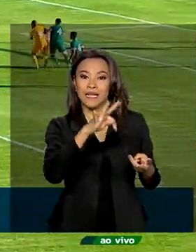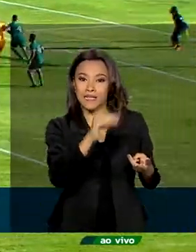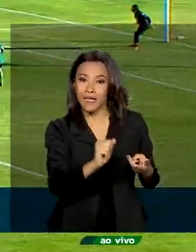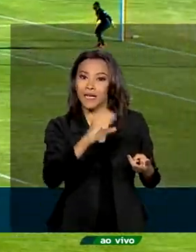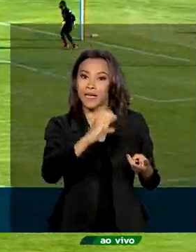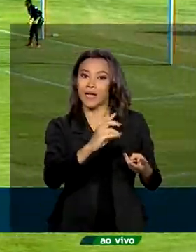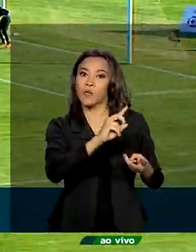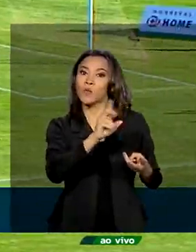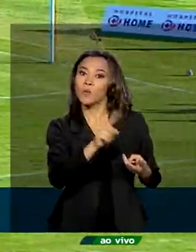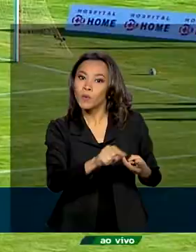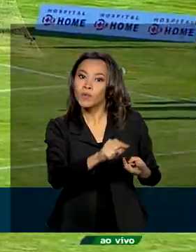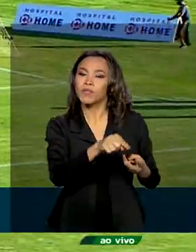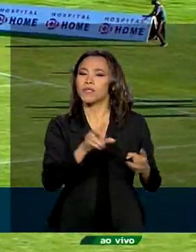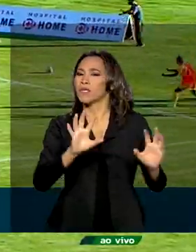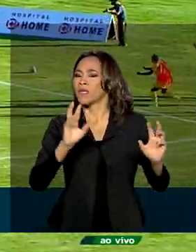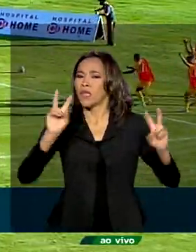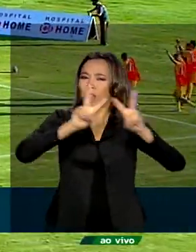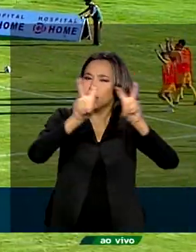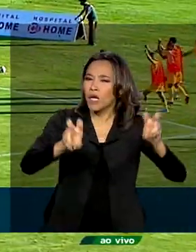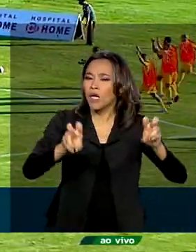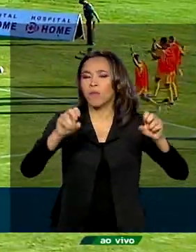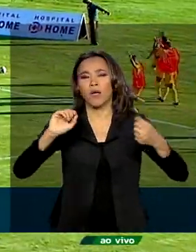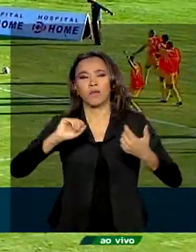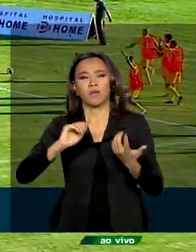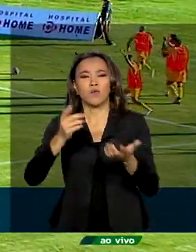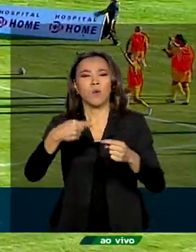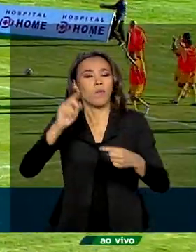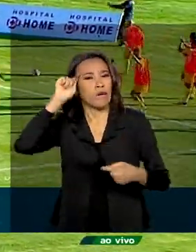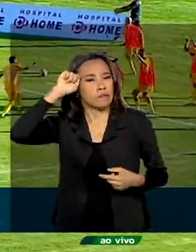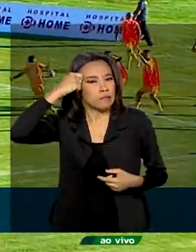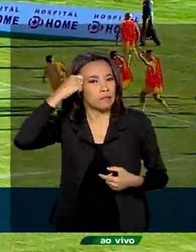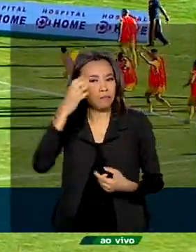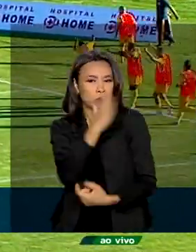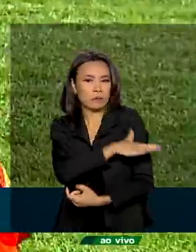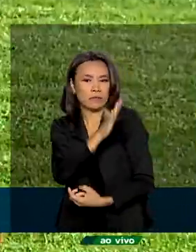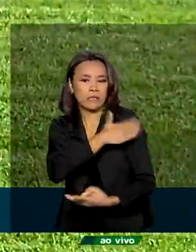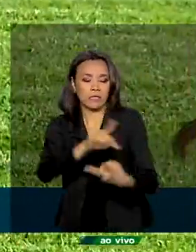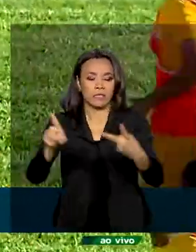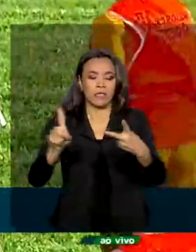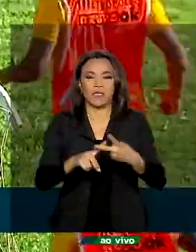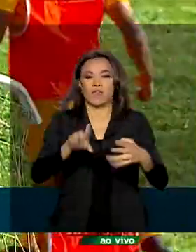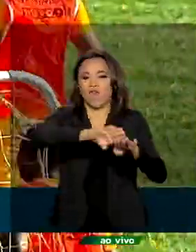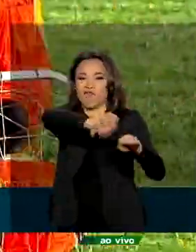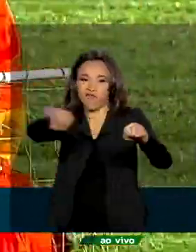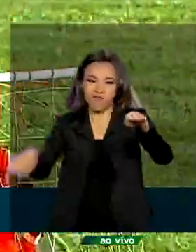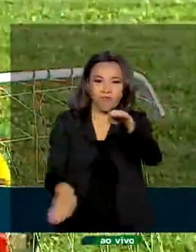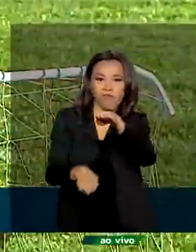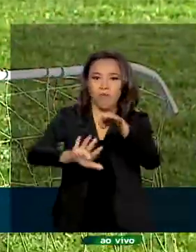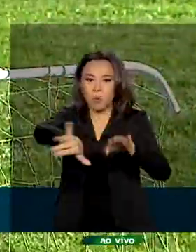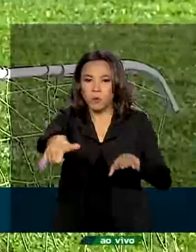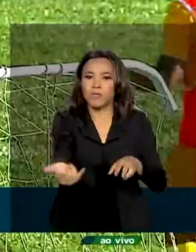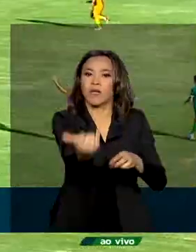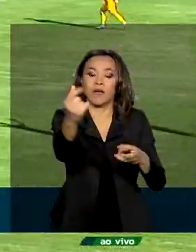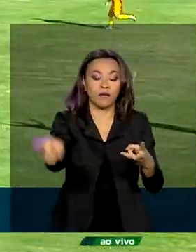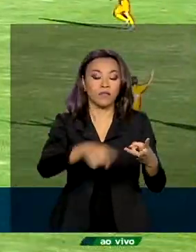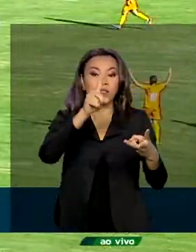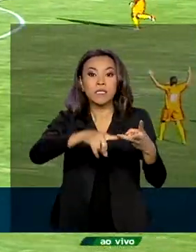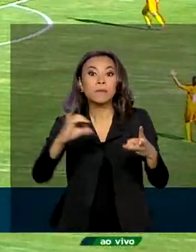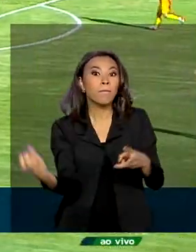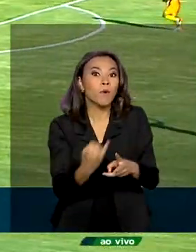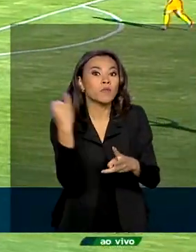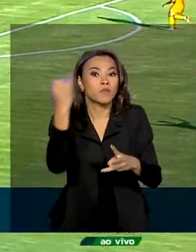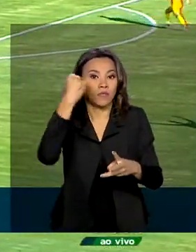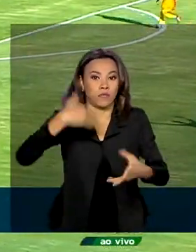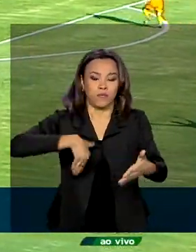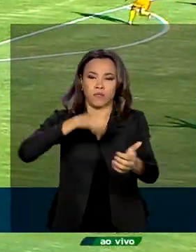igualdade, trouxe a tona a questões como o racismo no esporte, a desigualdade de oportunidades e a importância do futebol